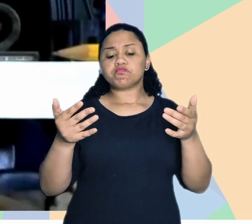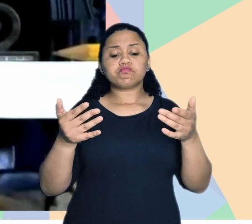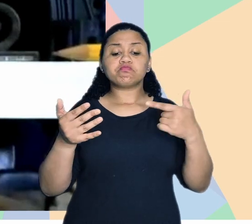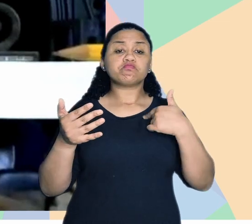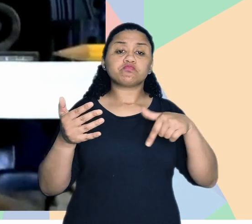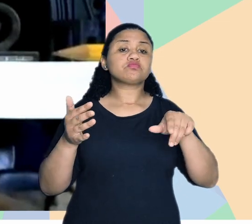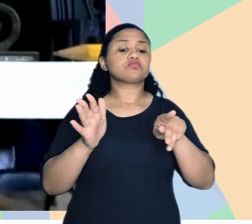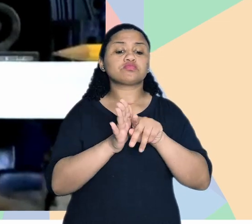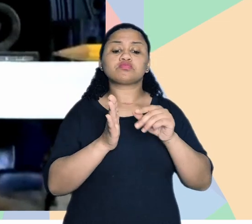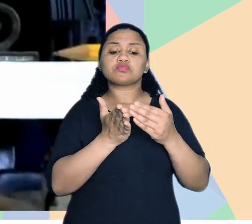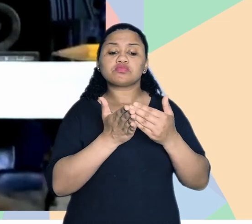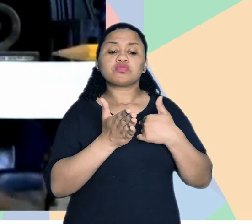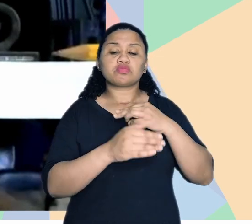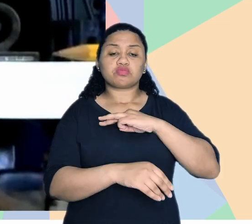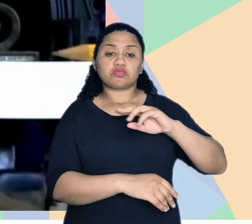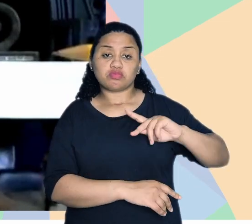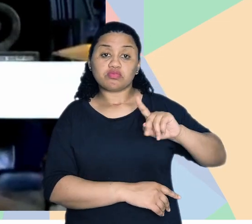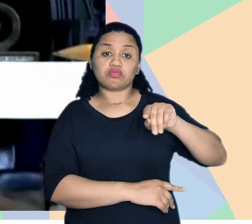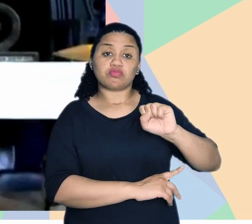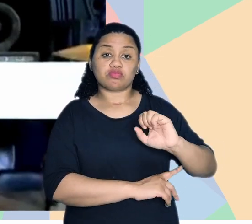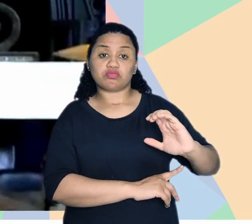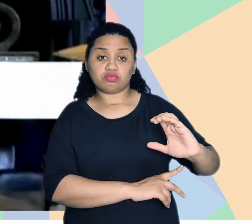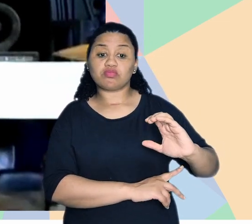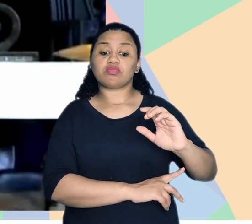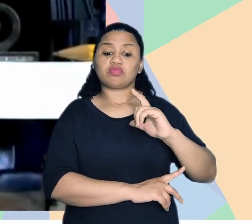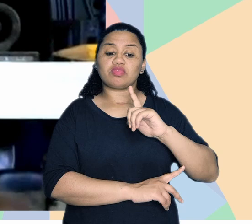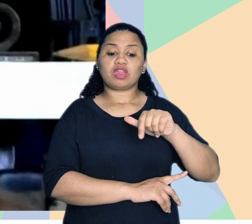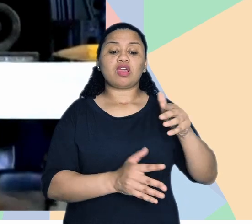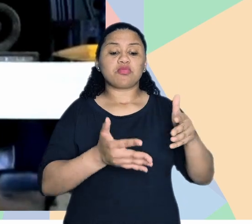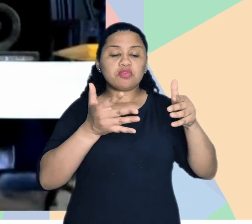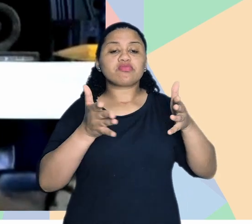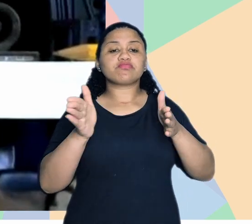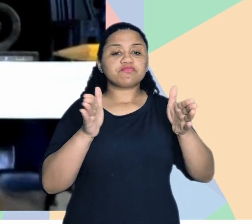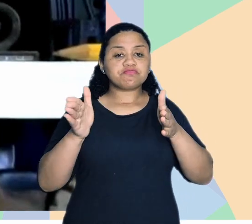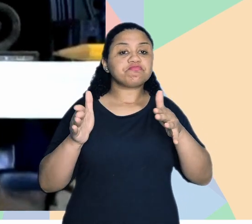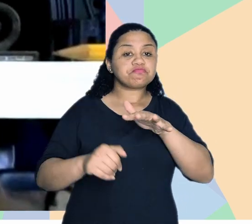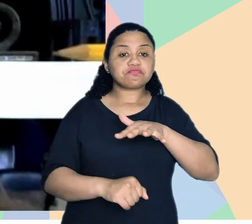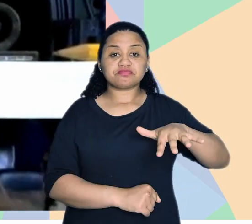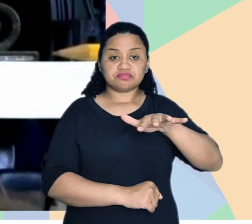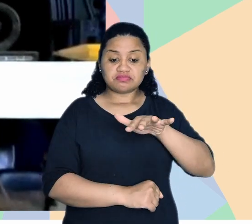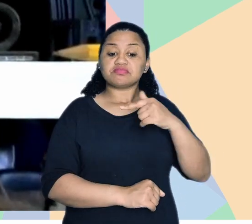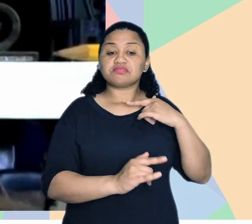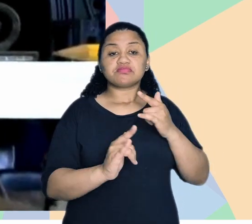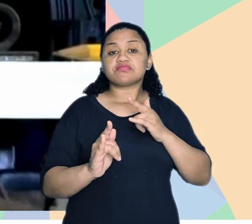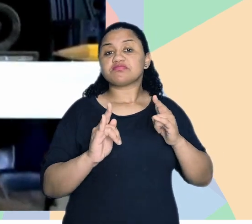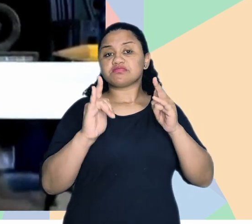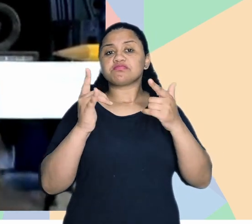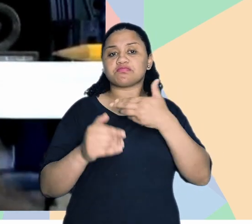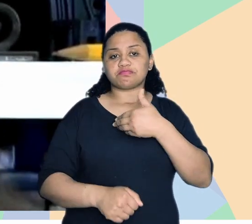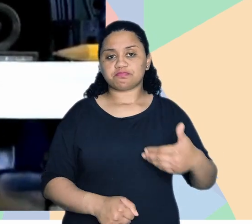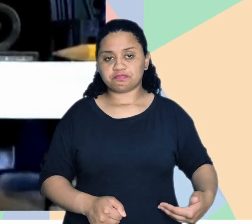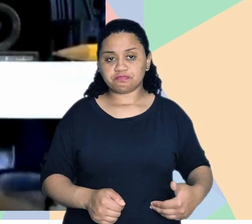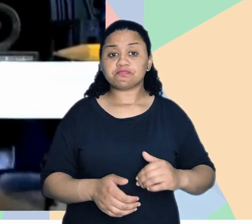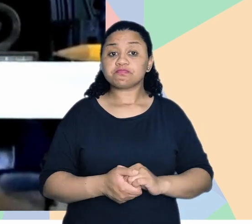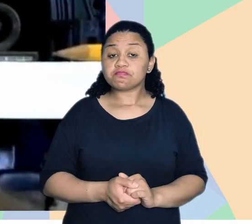Num caderno do Ministério Público de Santa Catarina, que se chama Promovendo a Acessibilidade Espacial nos Edifícios Públicos.